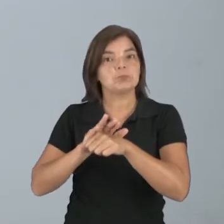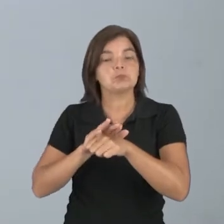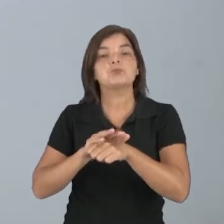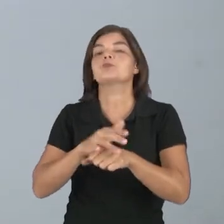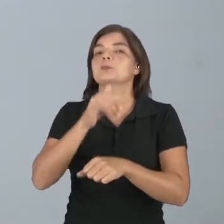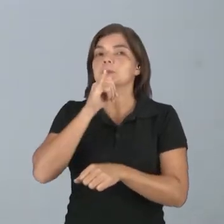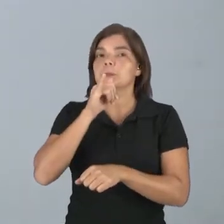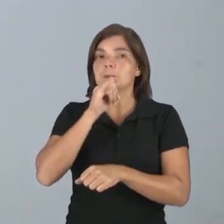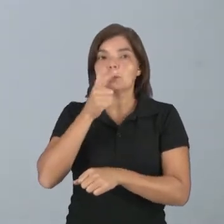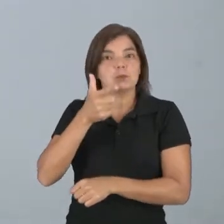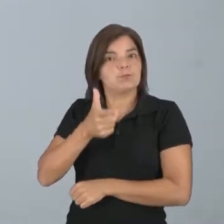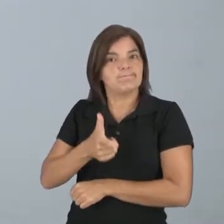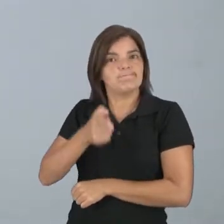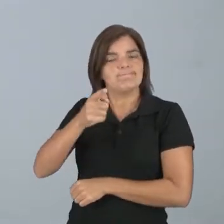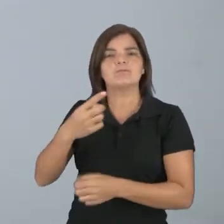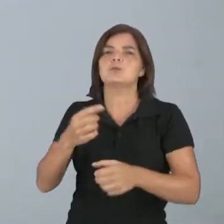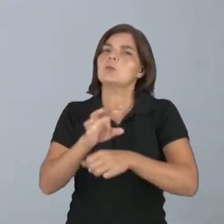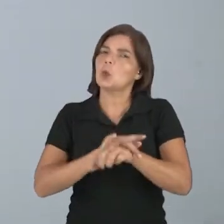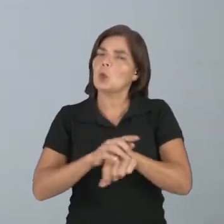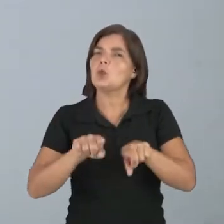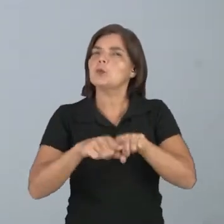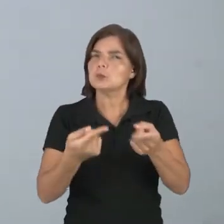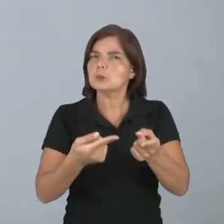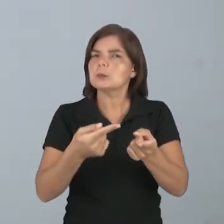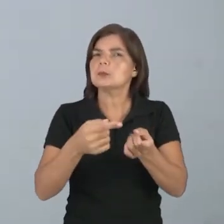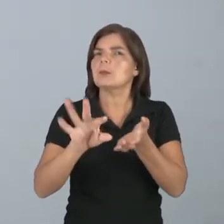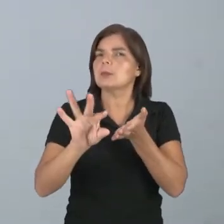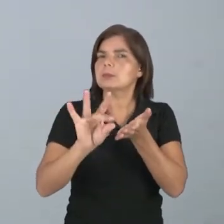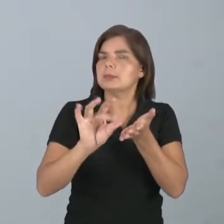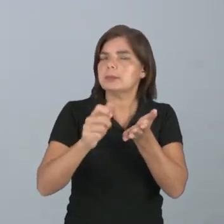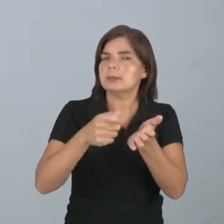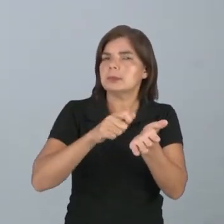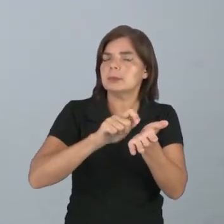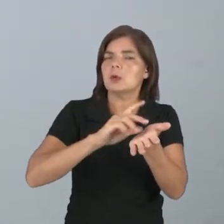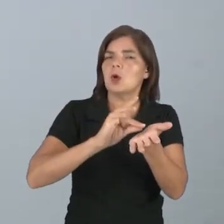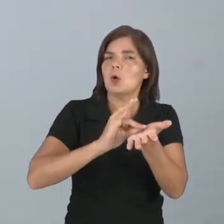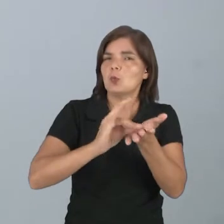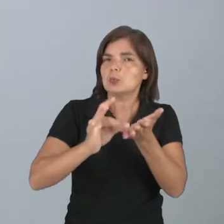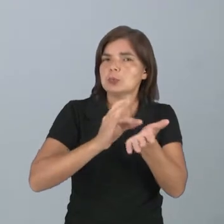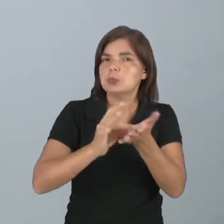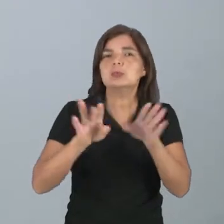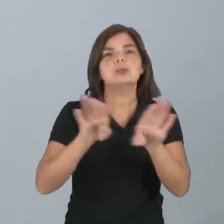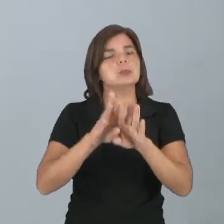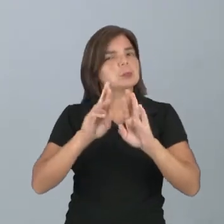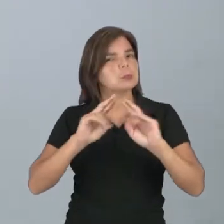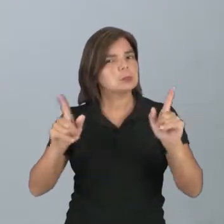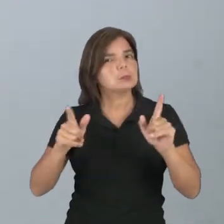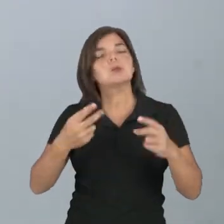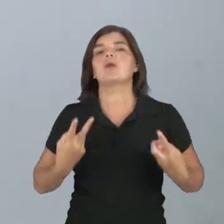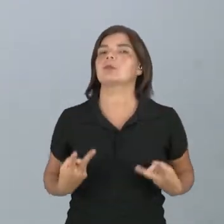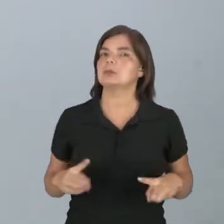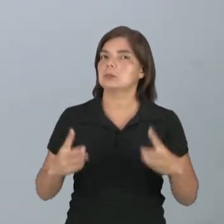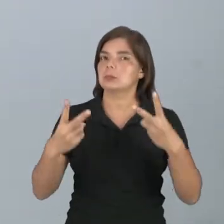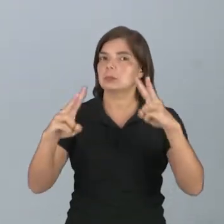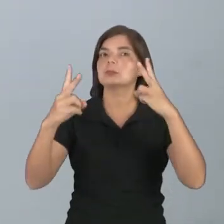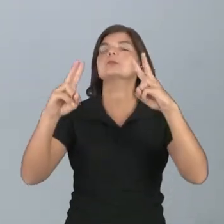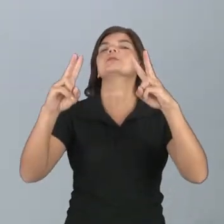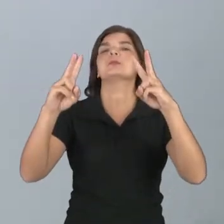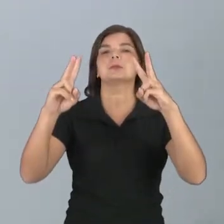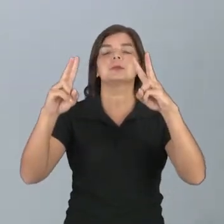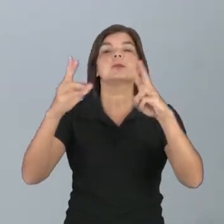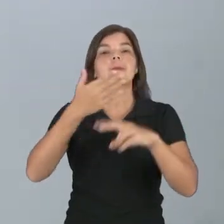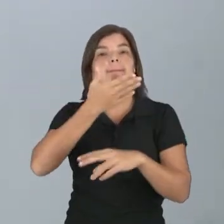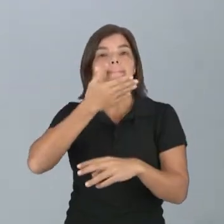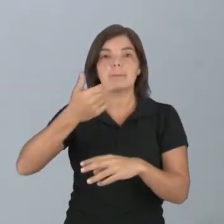armas contra os seus inimigos, isso também passou a ser uma diferença e tornaram a vitória muito mais